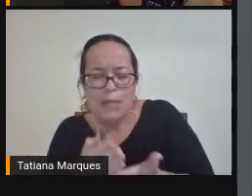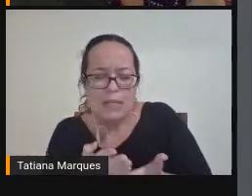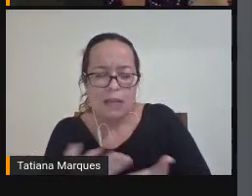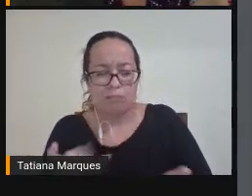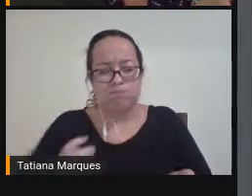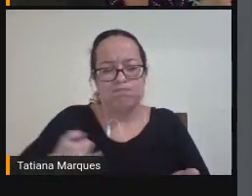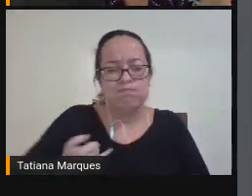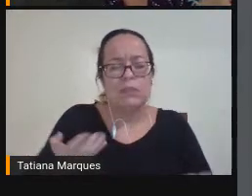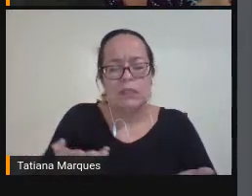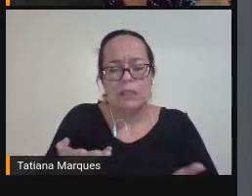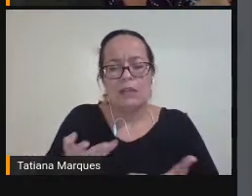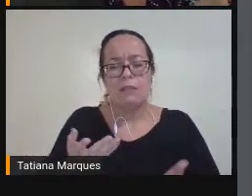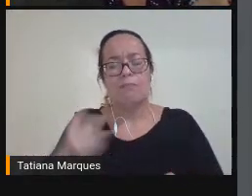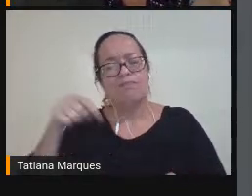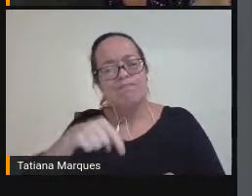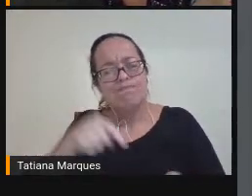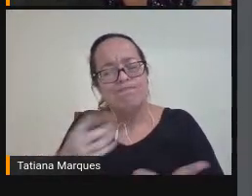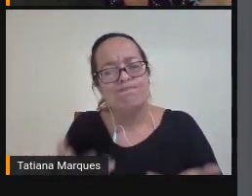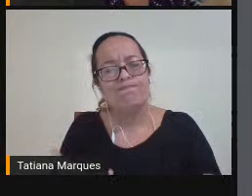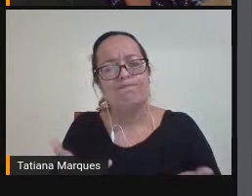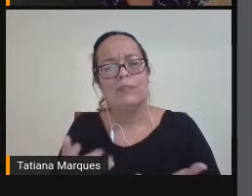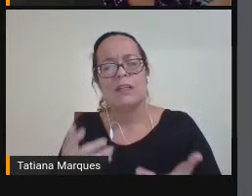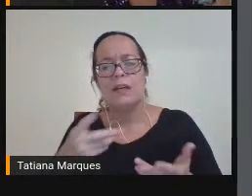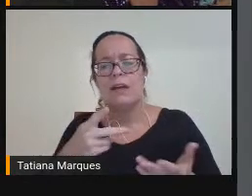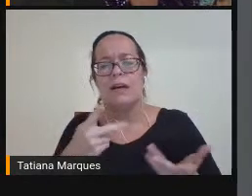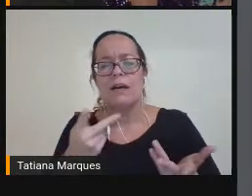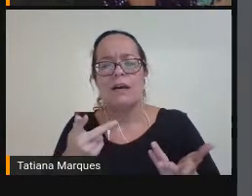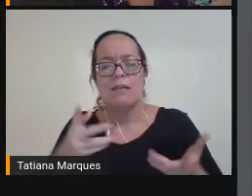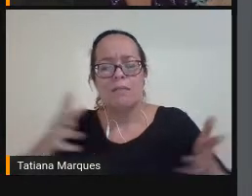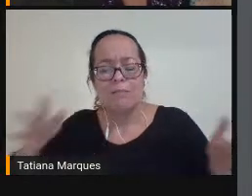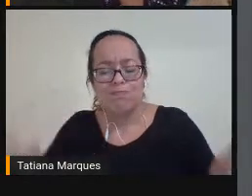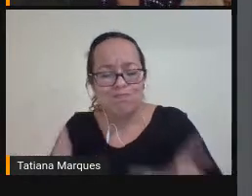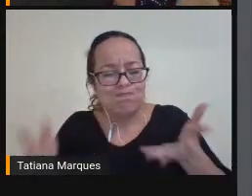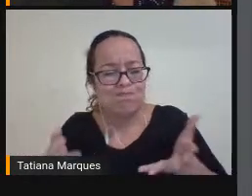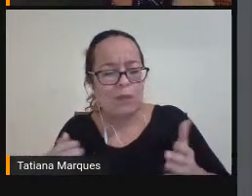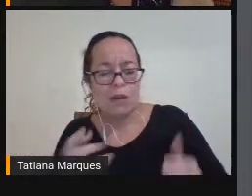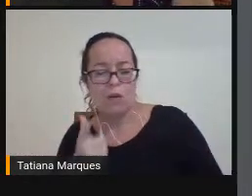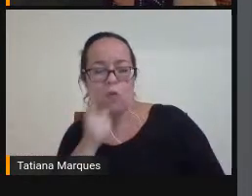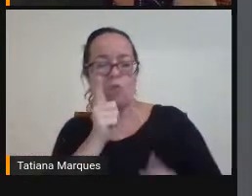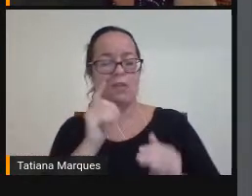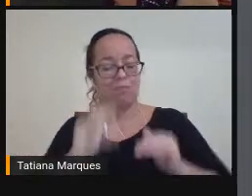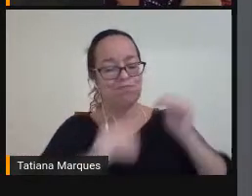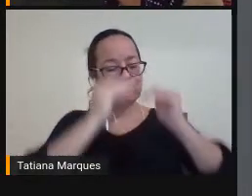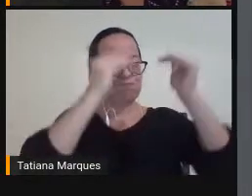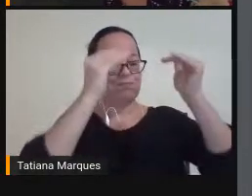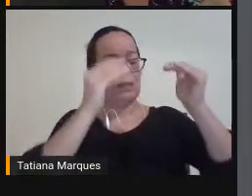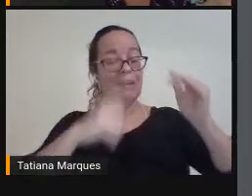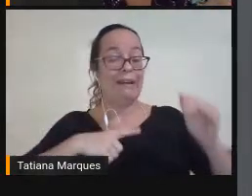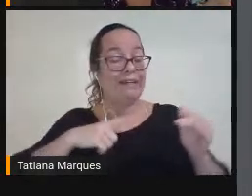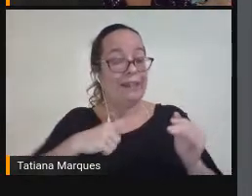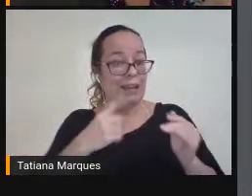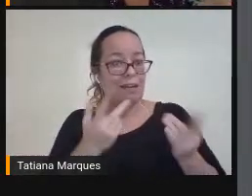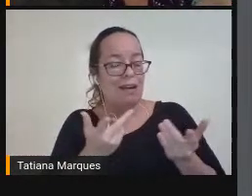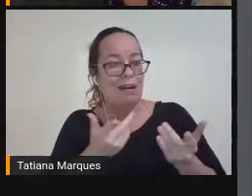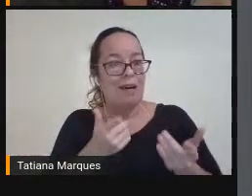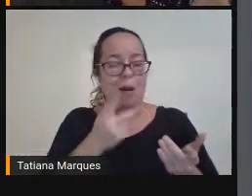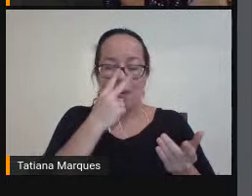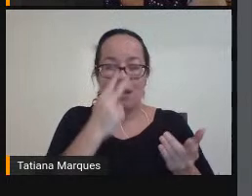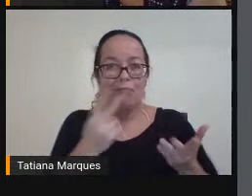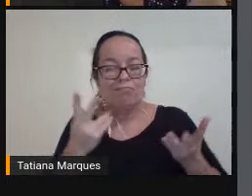Tem Condições De avanços E temos Mais perspectiva De sucesso